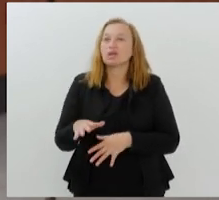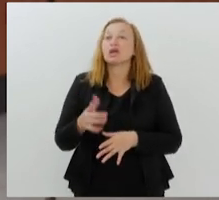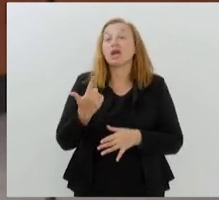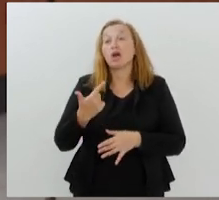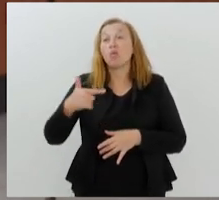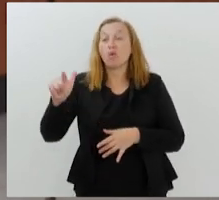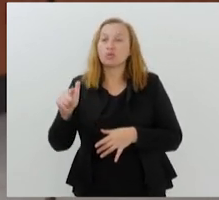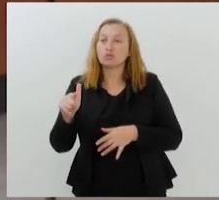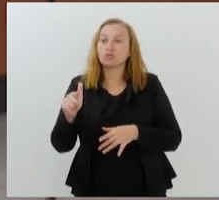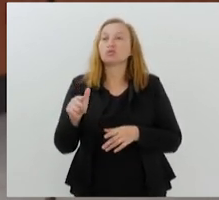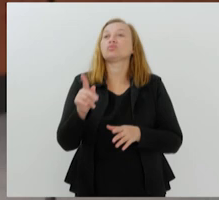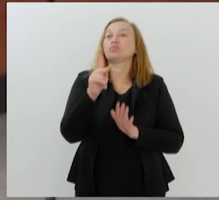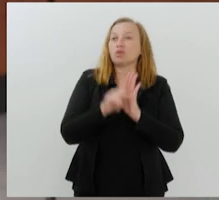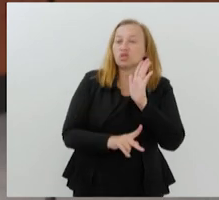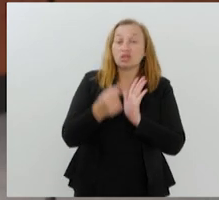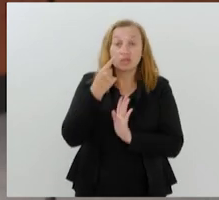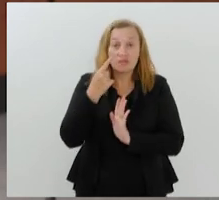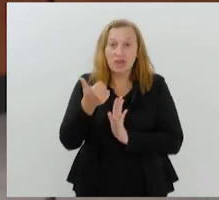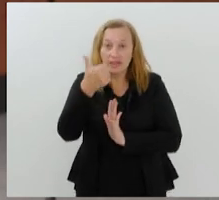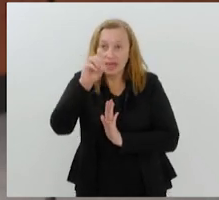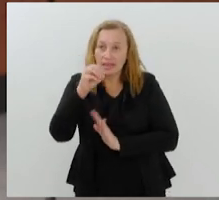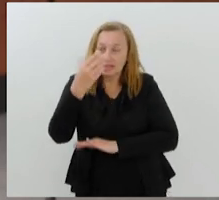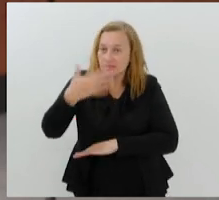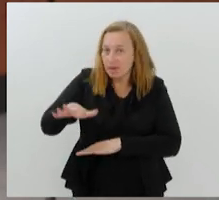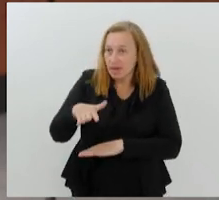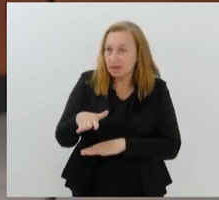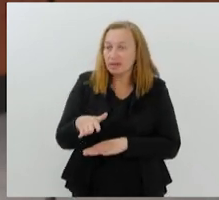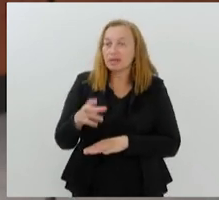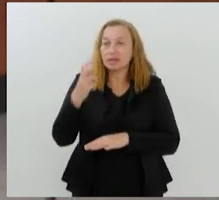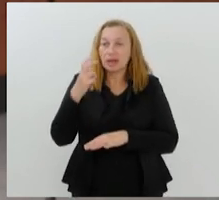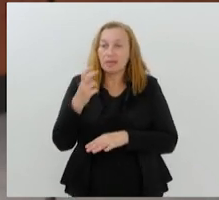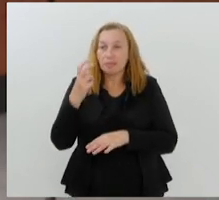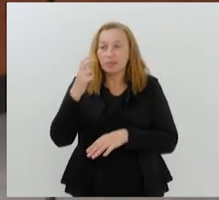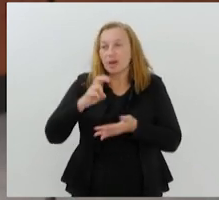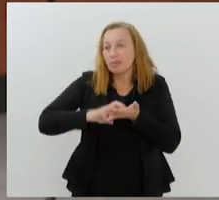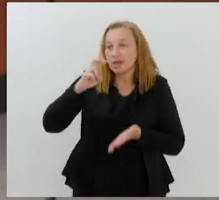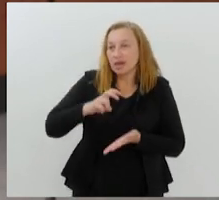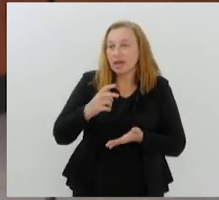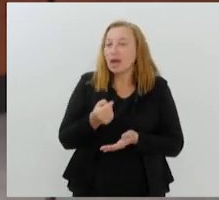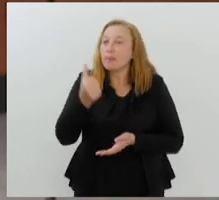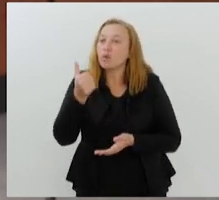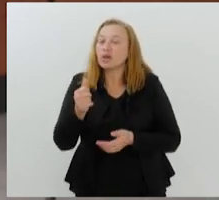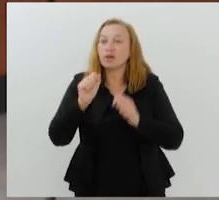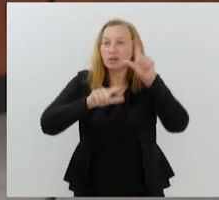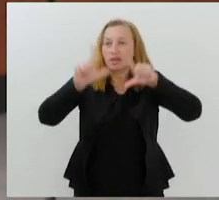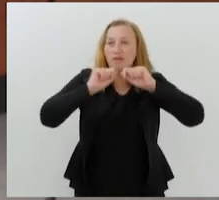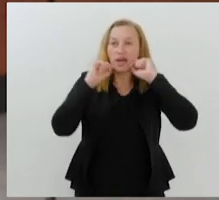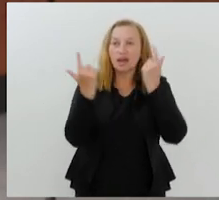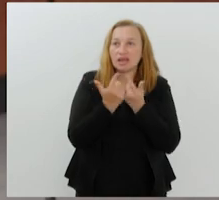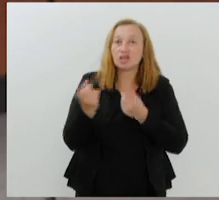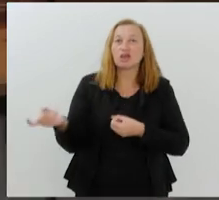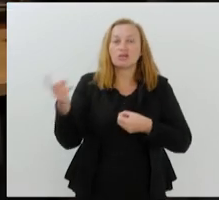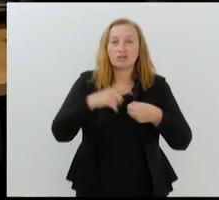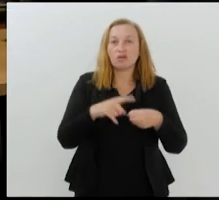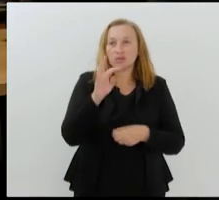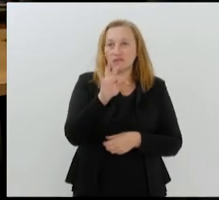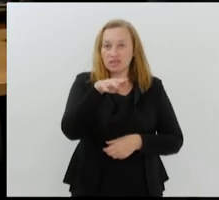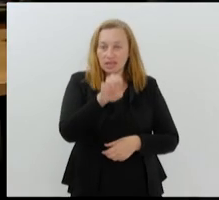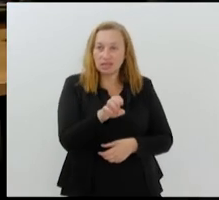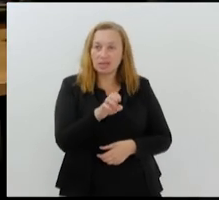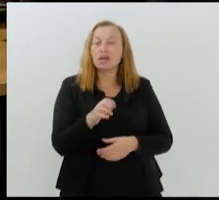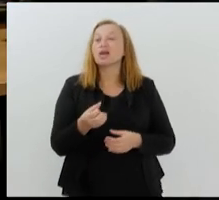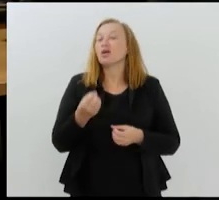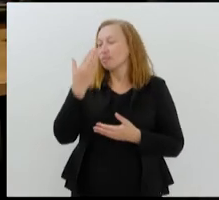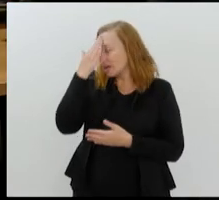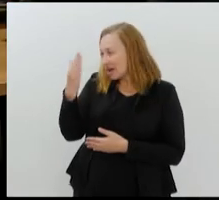e outros projetos você acompanha a partir de 10h30 da manhã, daqui a pouquinho, aqui mesmo na TV Alerja. Vicente, volto com você no estúdio. Tá certo, obrigado,